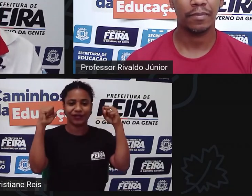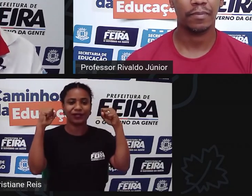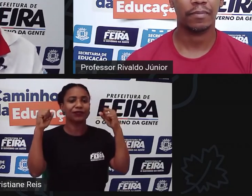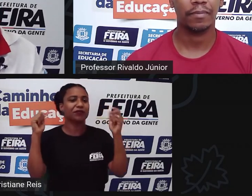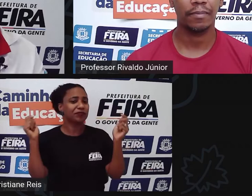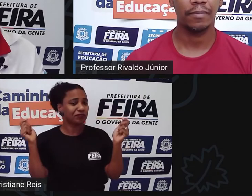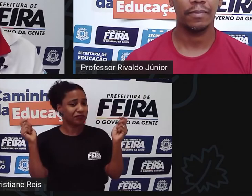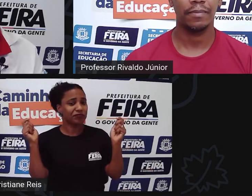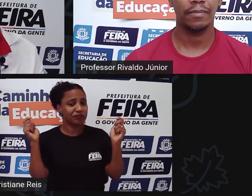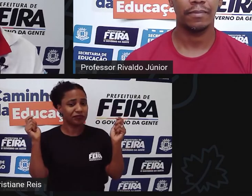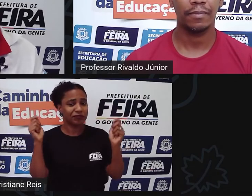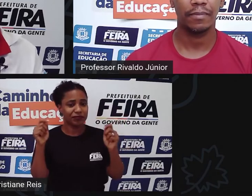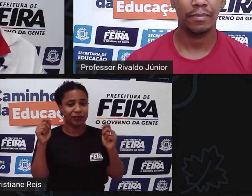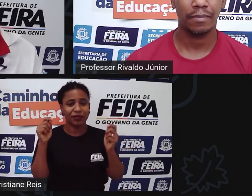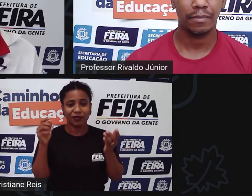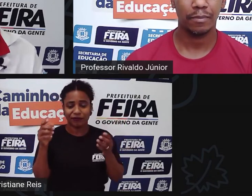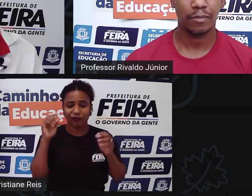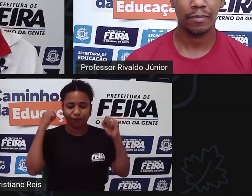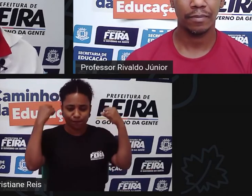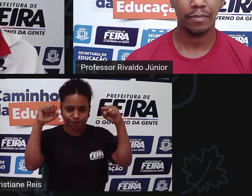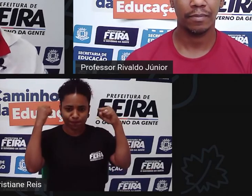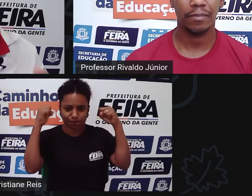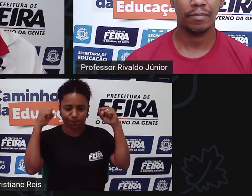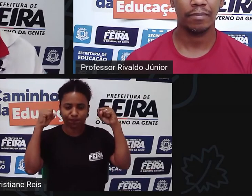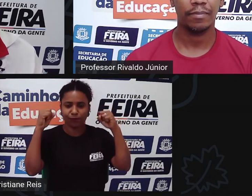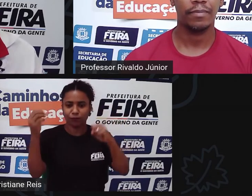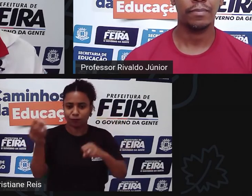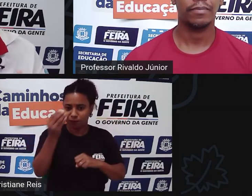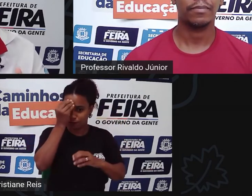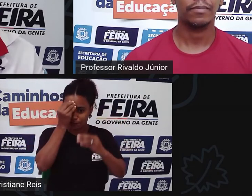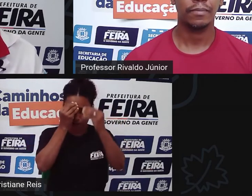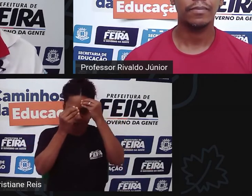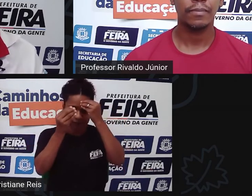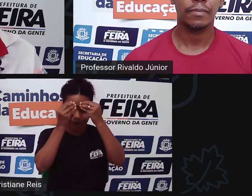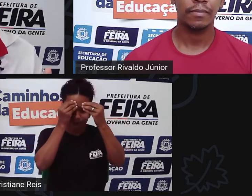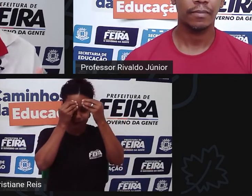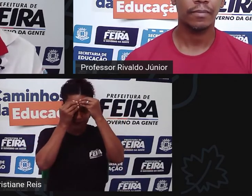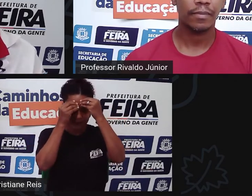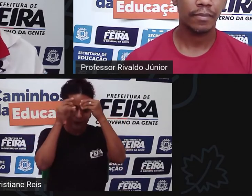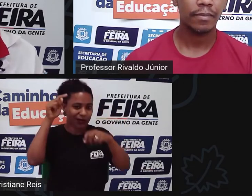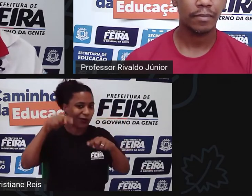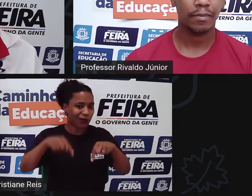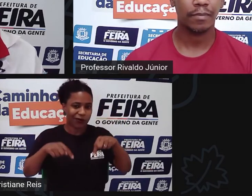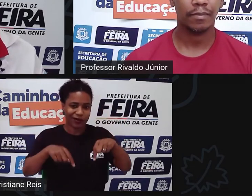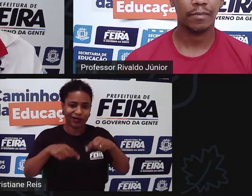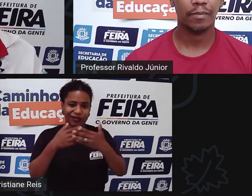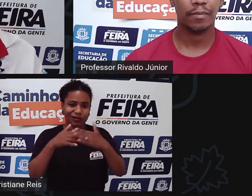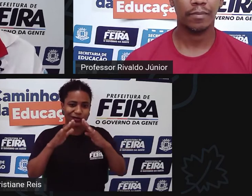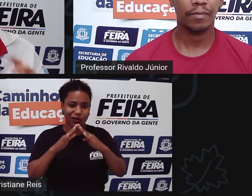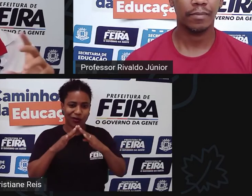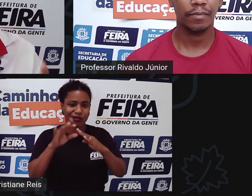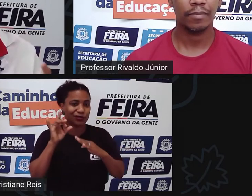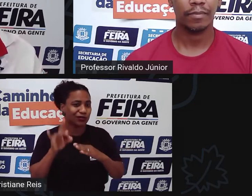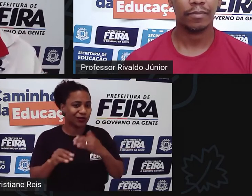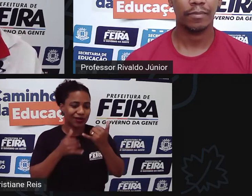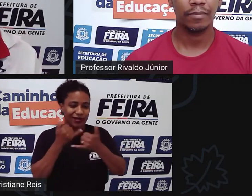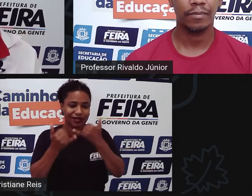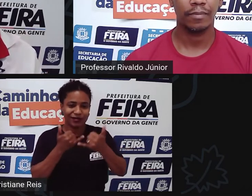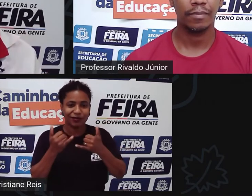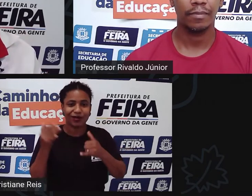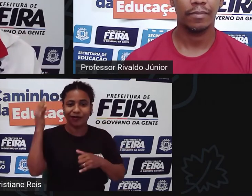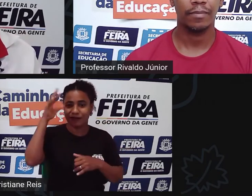física pegue aquilo ali que você vai aprender para a sua vida não só para aquele momento não é um momento de recriação é um momento de